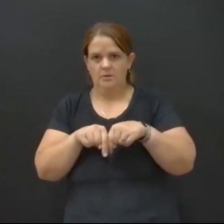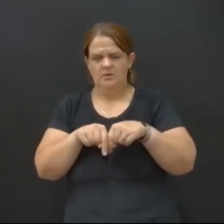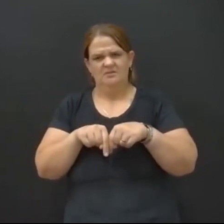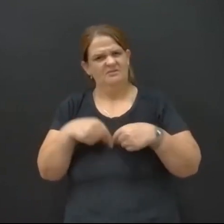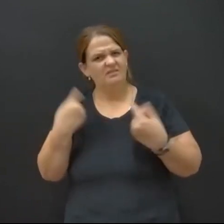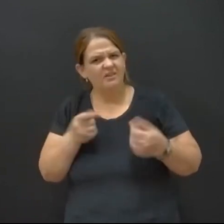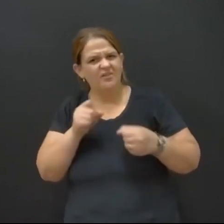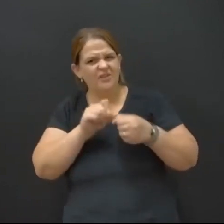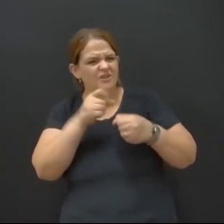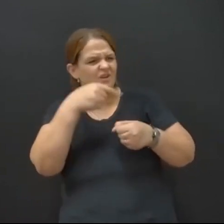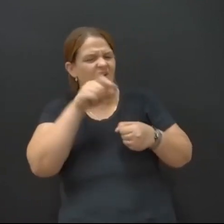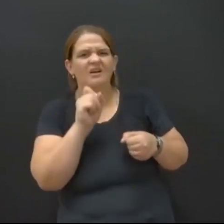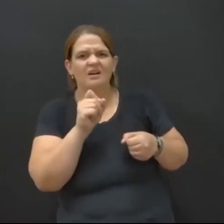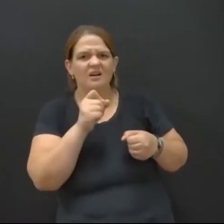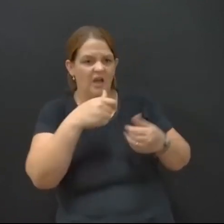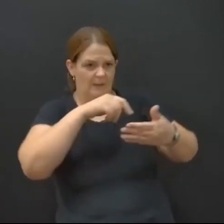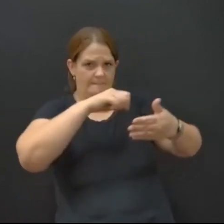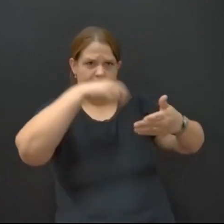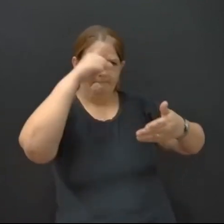fazer o quê? Eu vou mandar desmanchar?